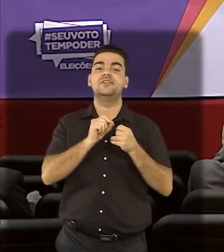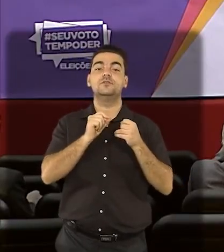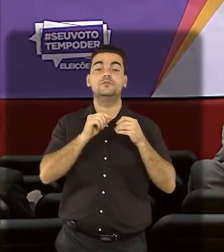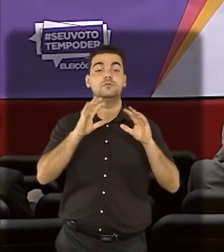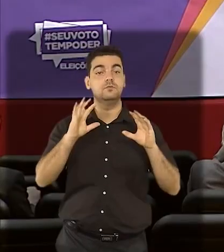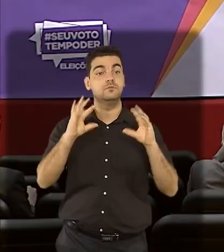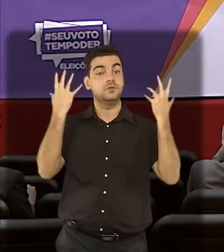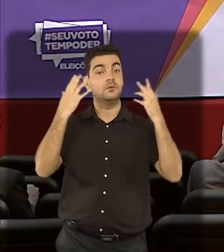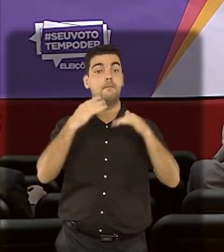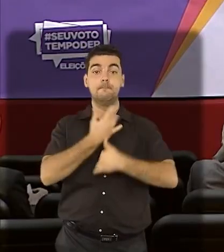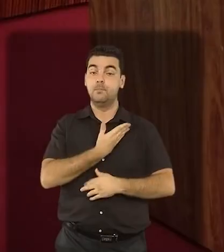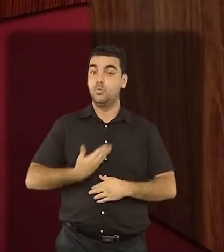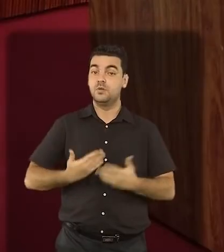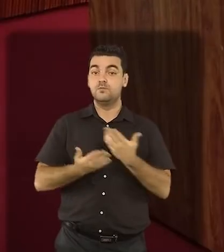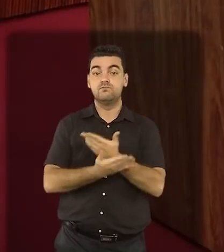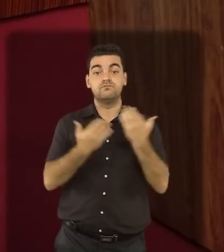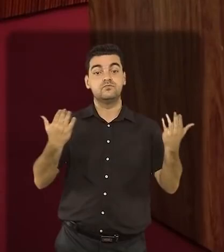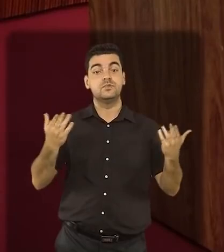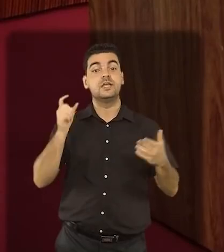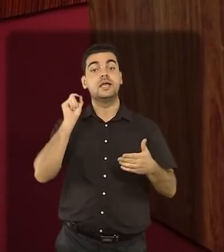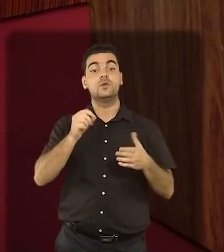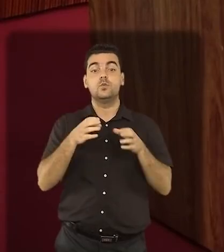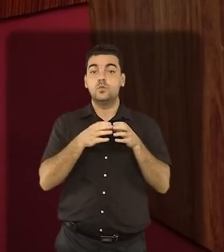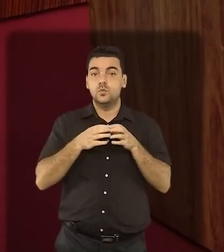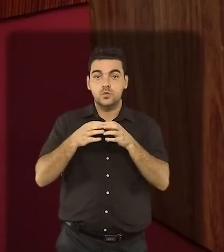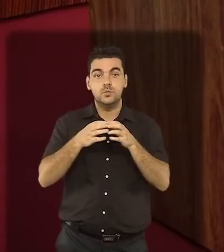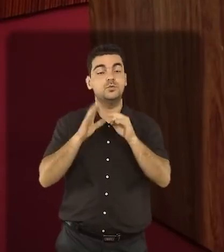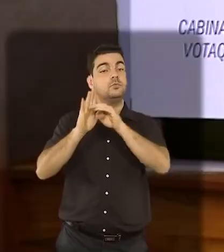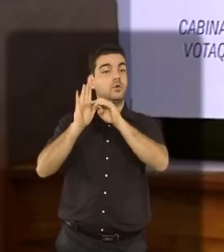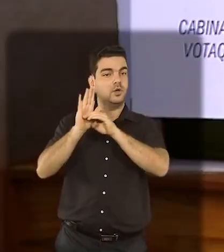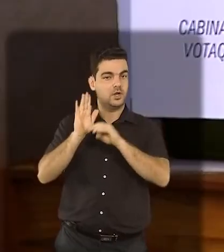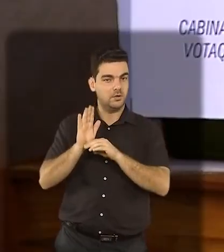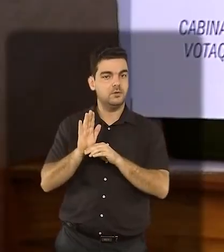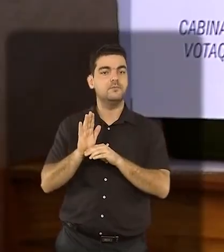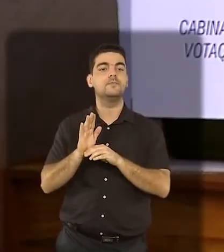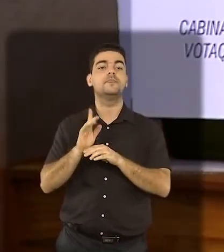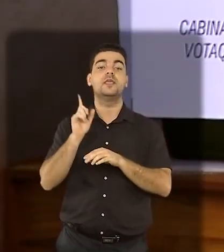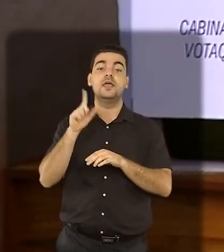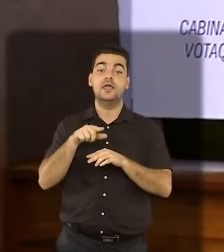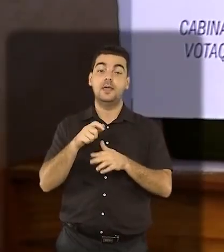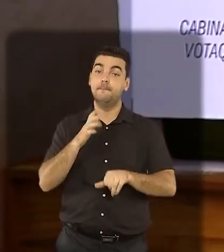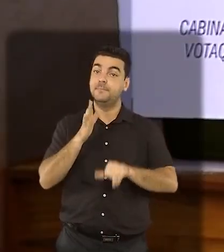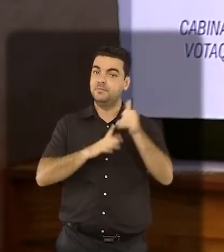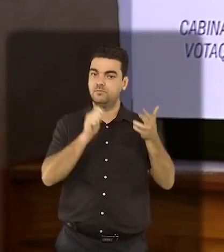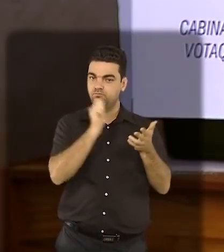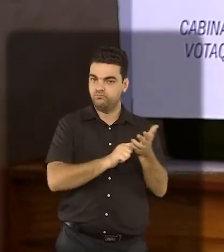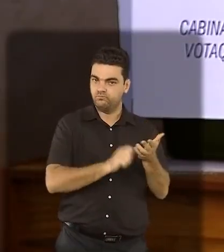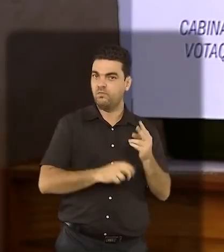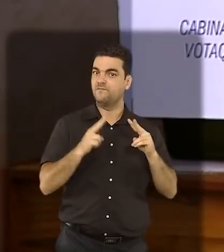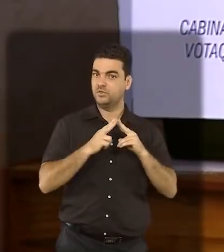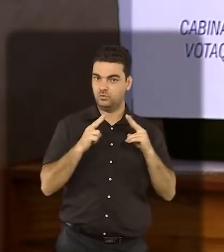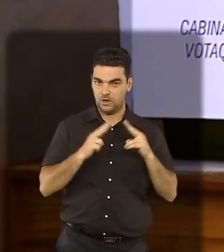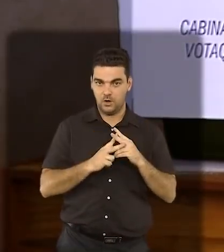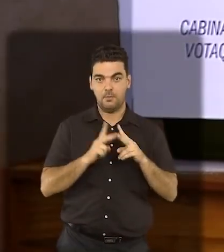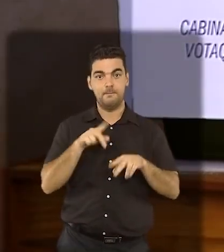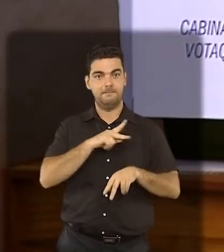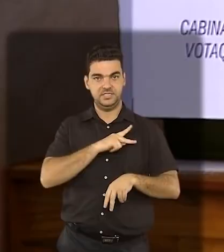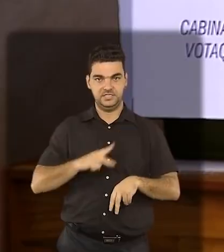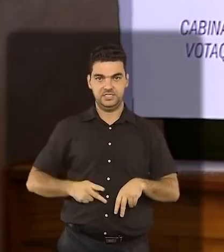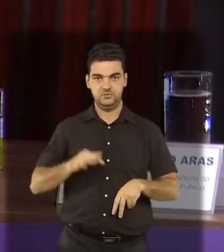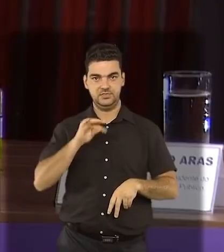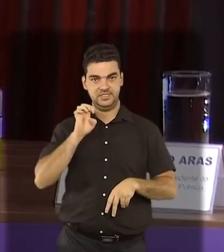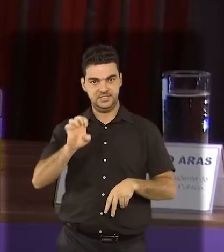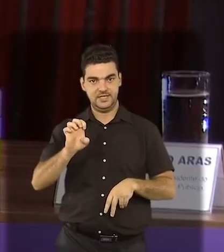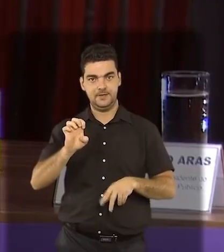cerimônia pública na qual o conjunto de programas é primeiro assinado digitalmente pelo presidente do